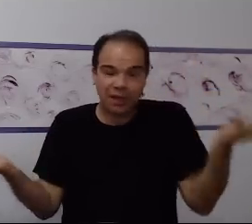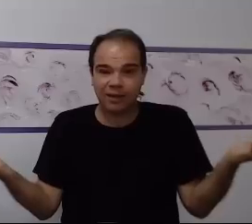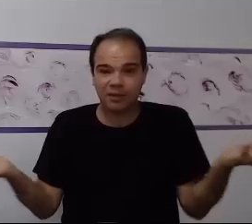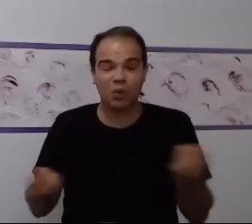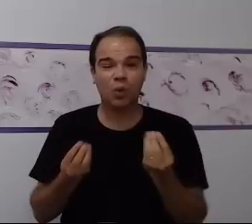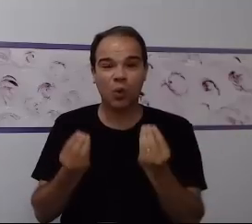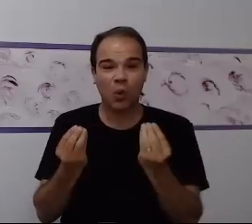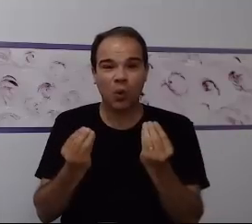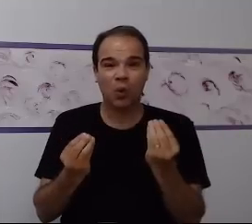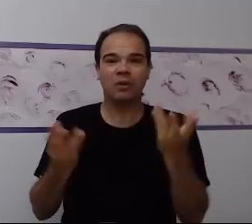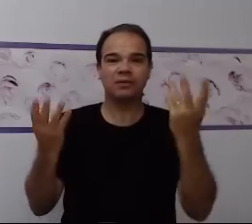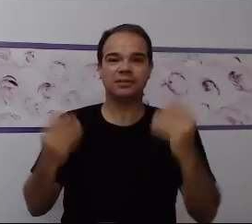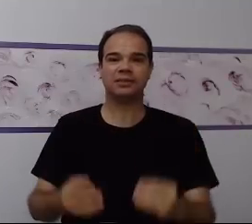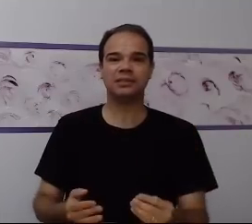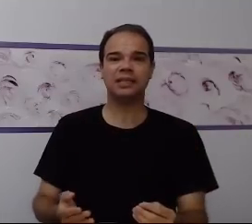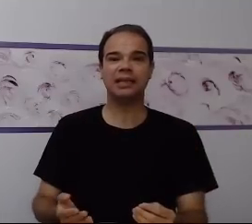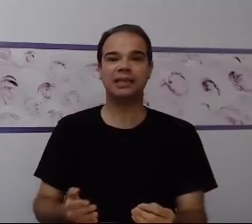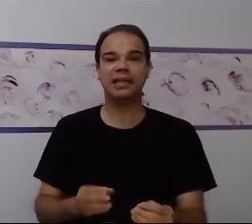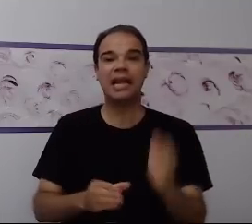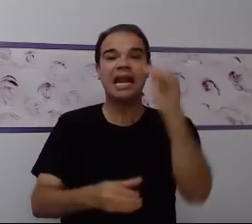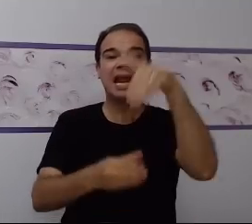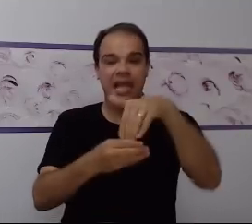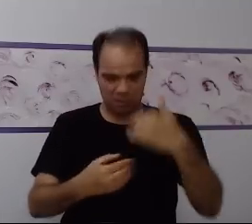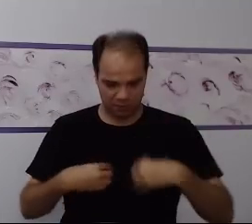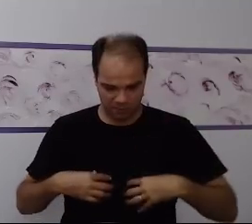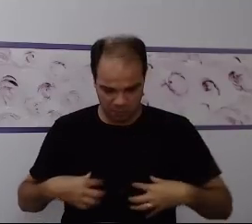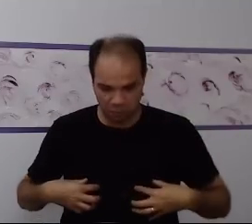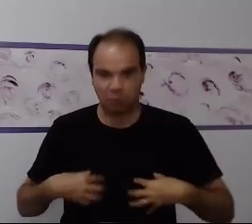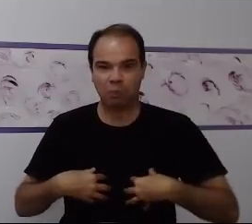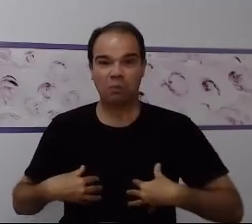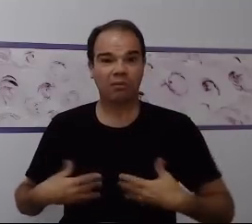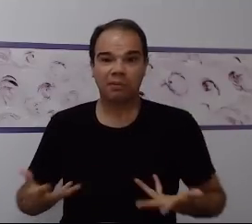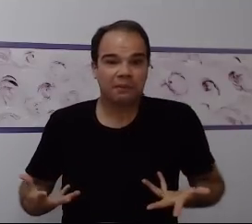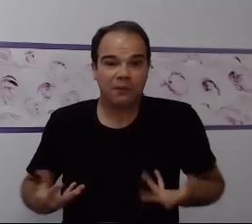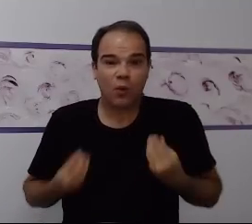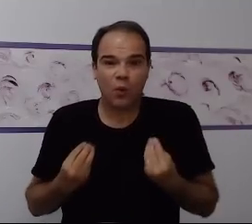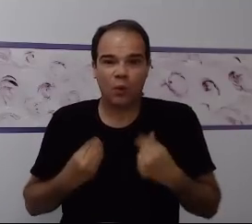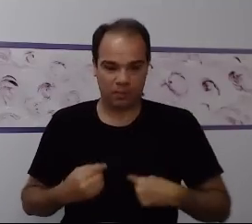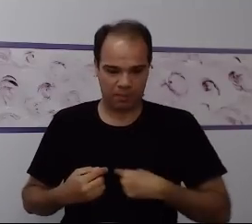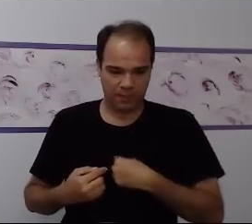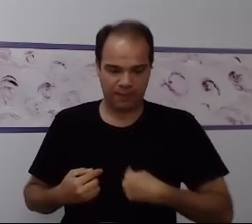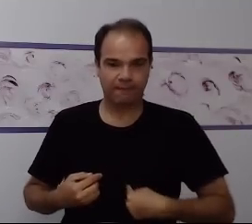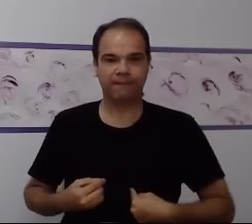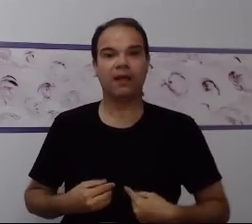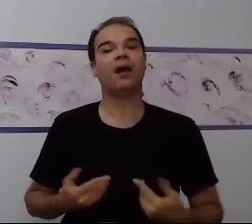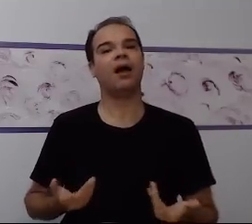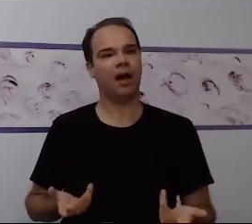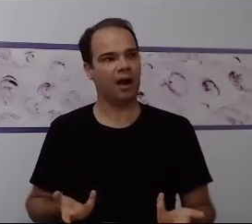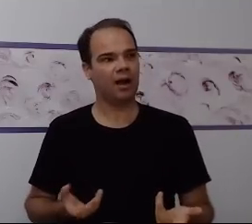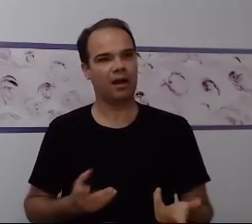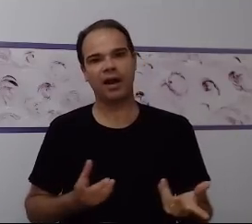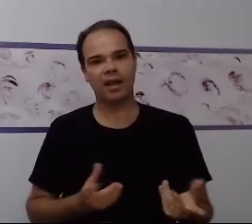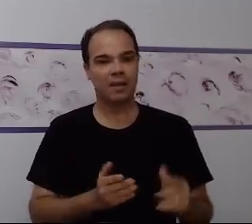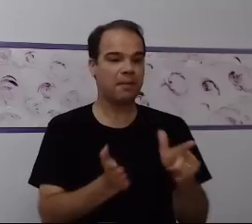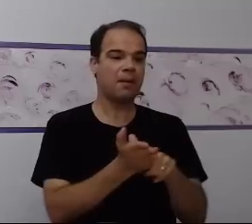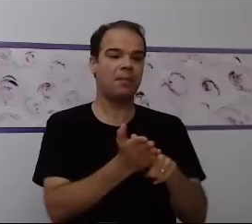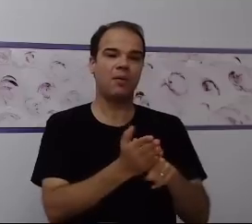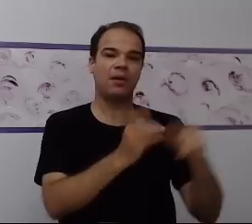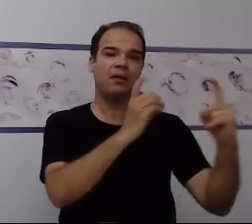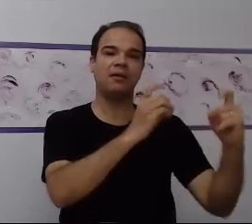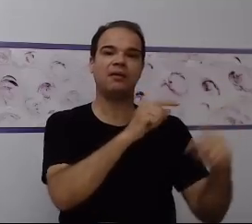não consigo ver o que está dentro de mim, entendeu? E aí eu trabalho com uma imagem puramente